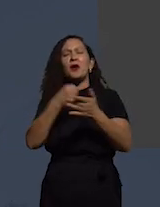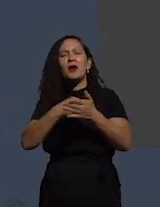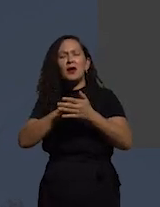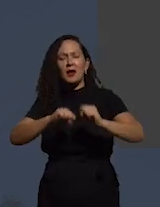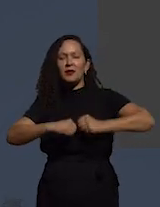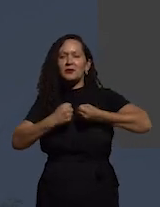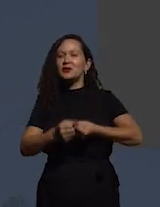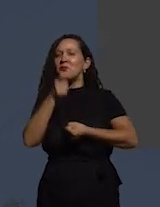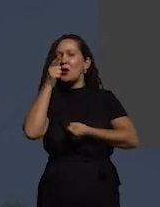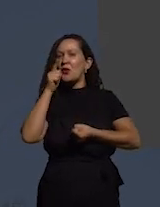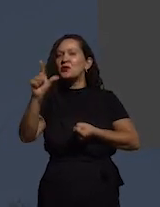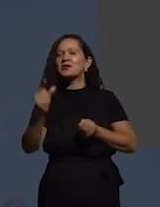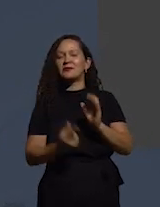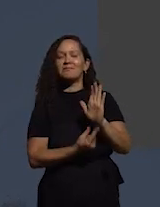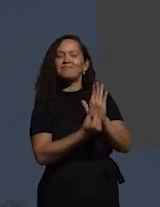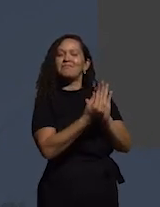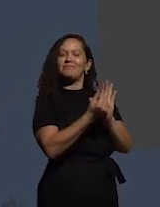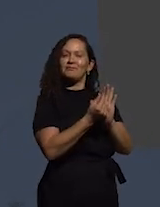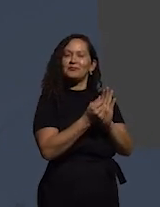bons impostos da sociedade